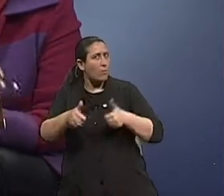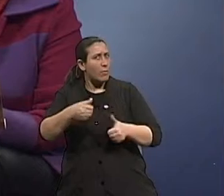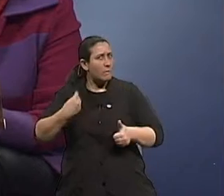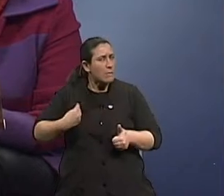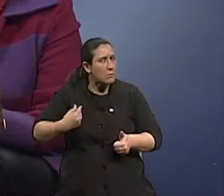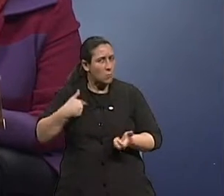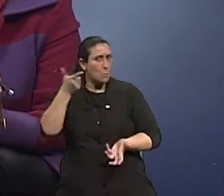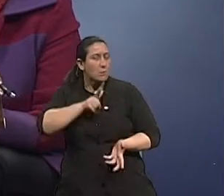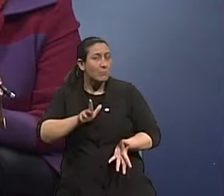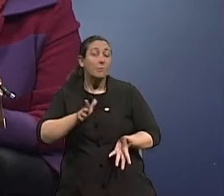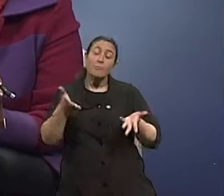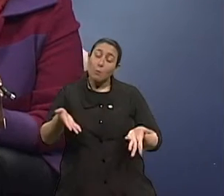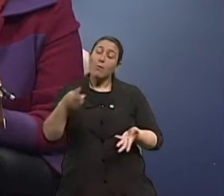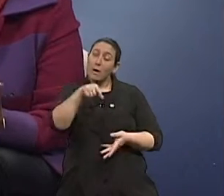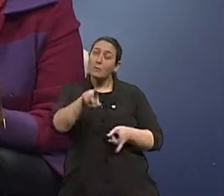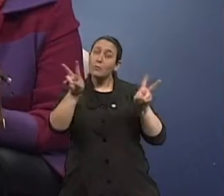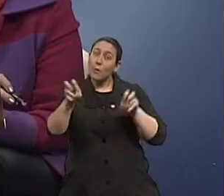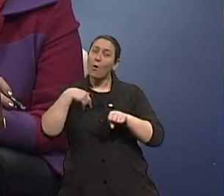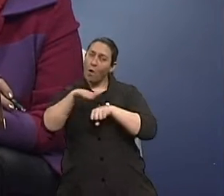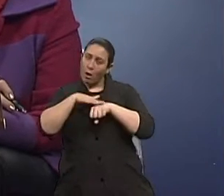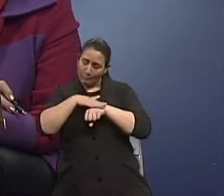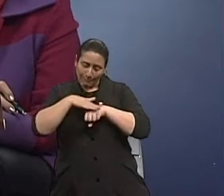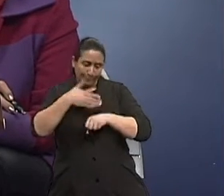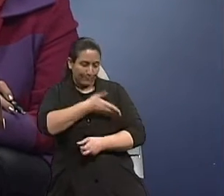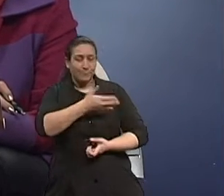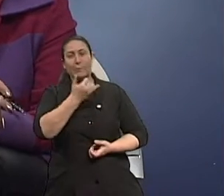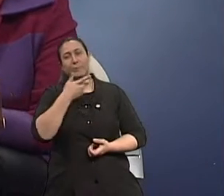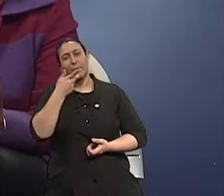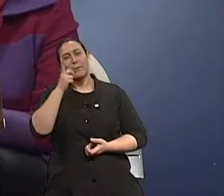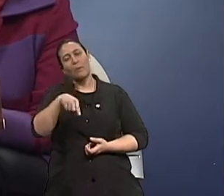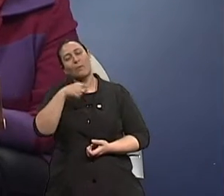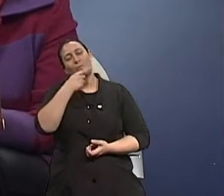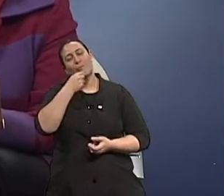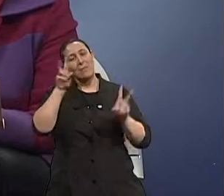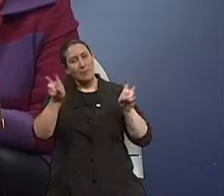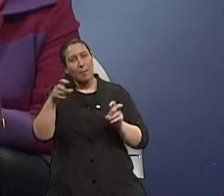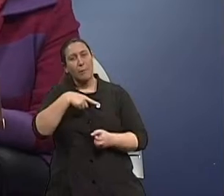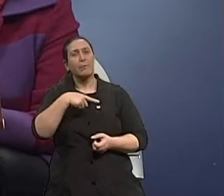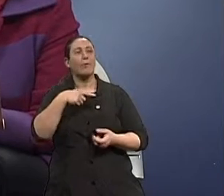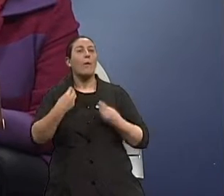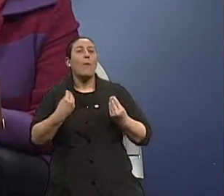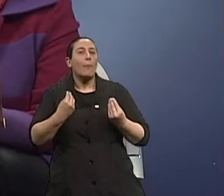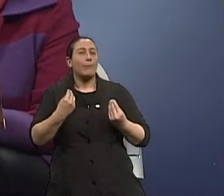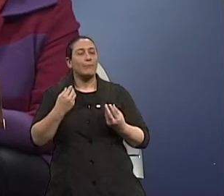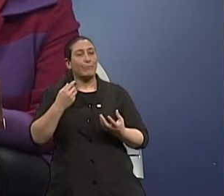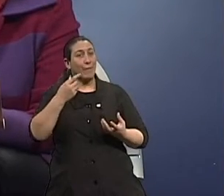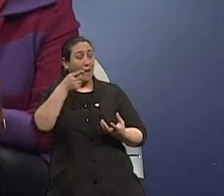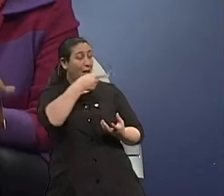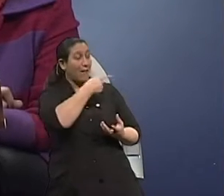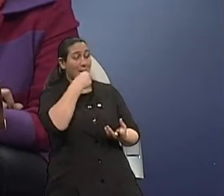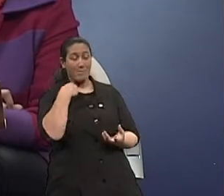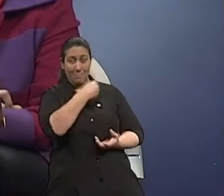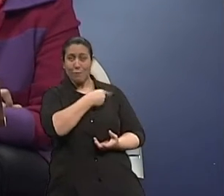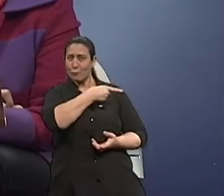vida? Pois é, é sobre isso que a gente vai falar a partir de agora. Gostaram do tema? Pois é, vocês pediram, ele voltou e a gente vai falar